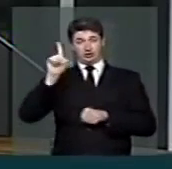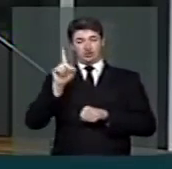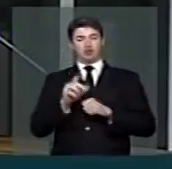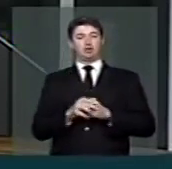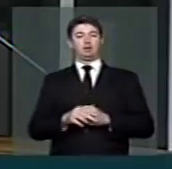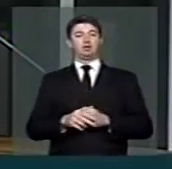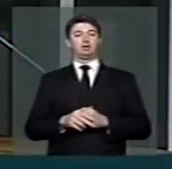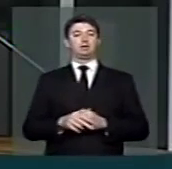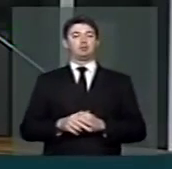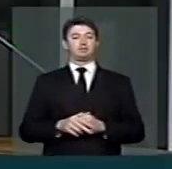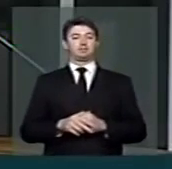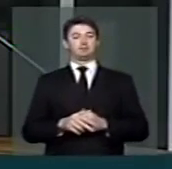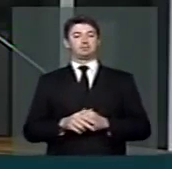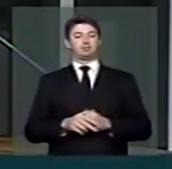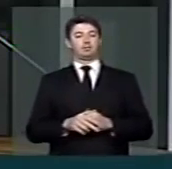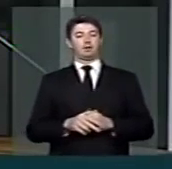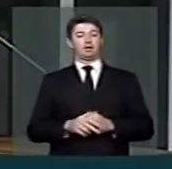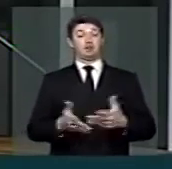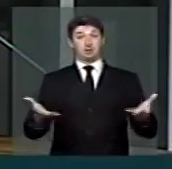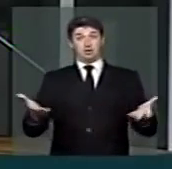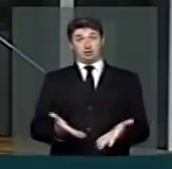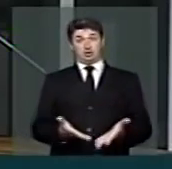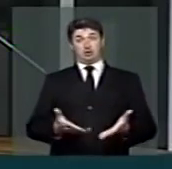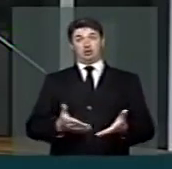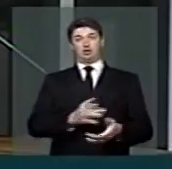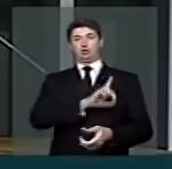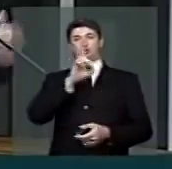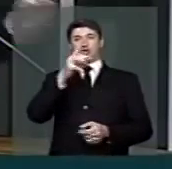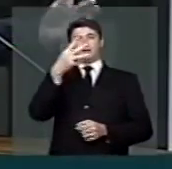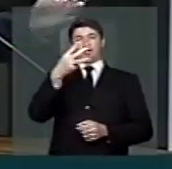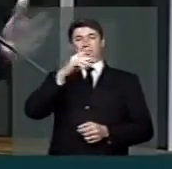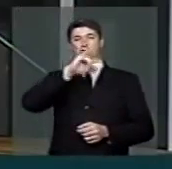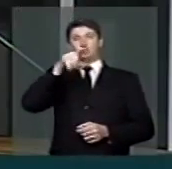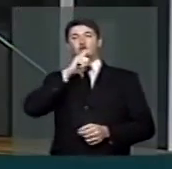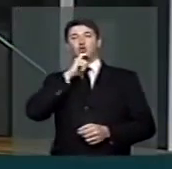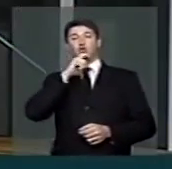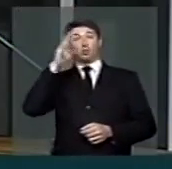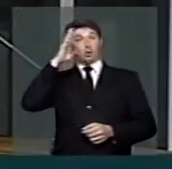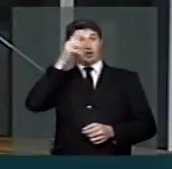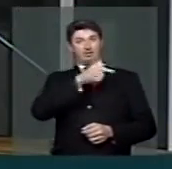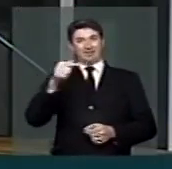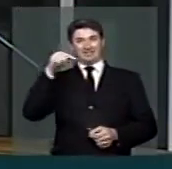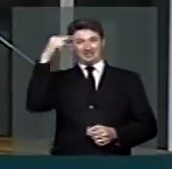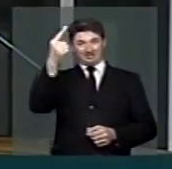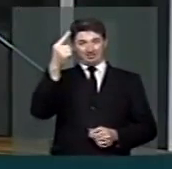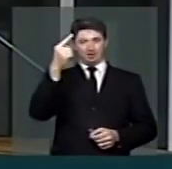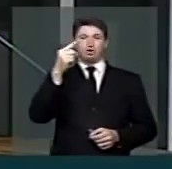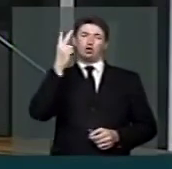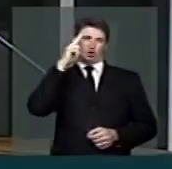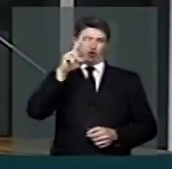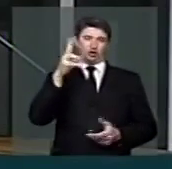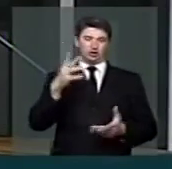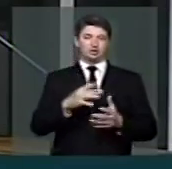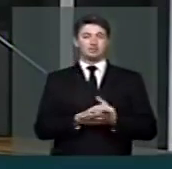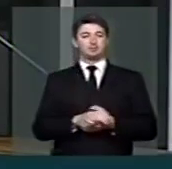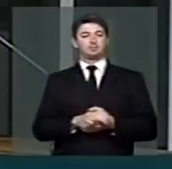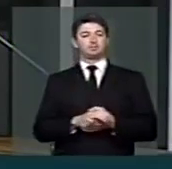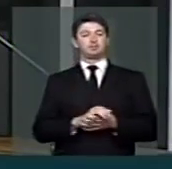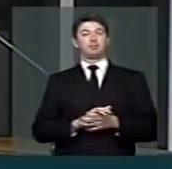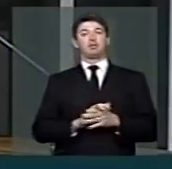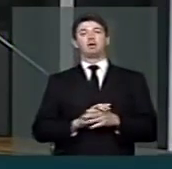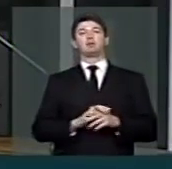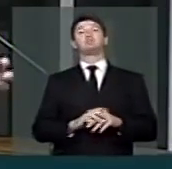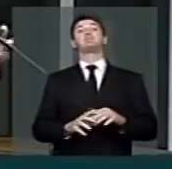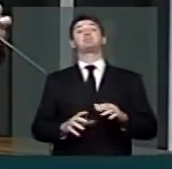Federal do Amapá, na Unifap, e agora, dia 3 de julho, quarta-feira que vem, portanto, daqui a dois dias, a Universidade